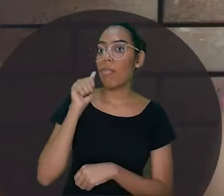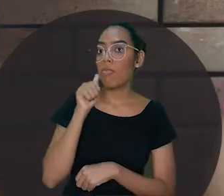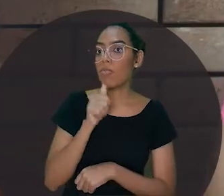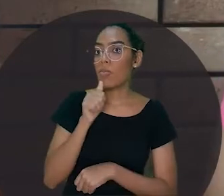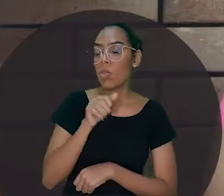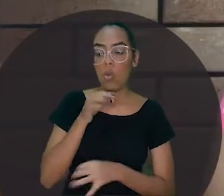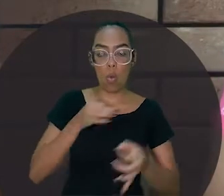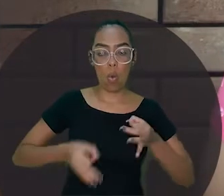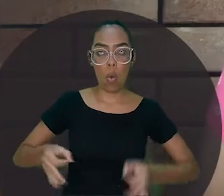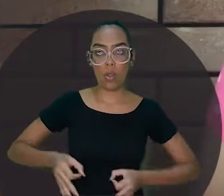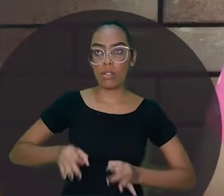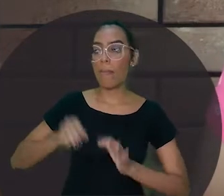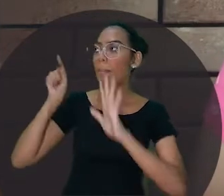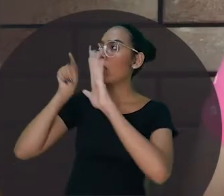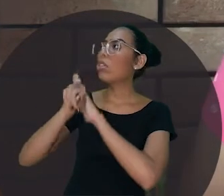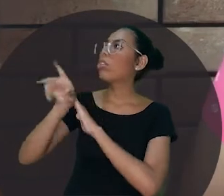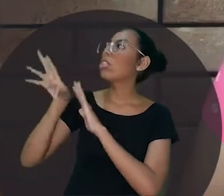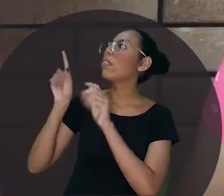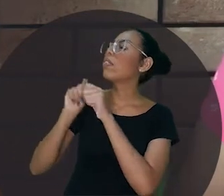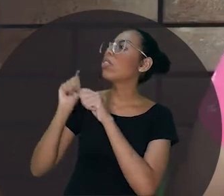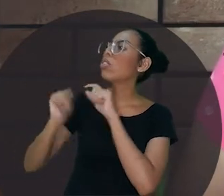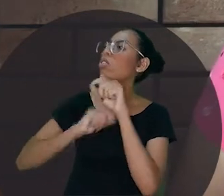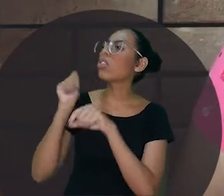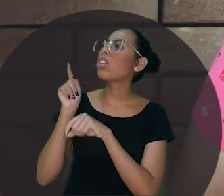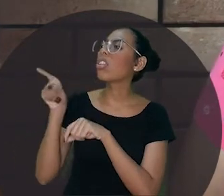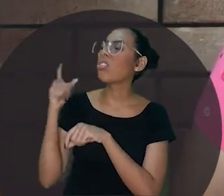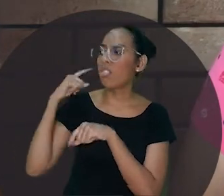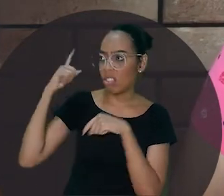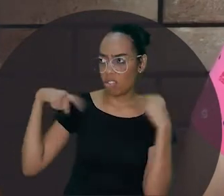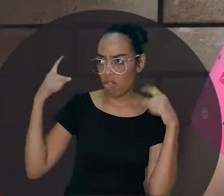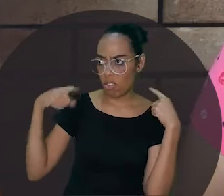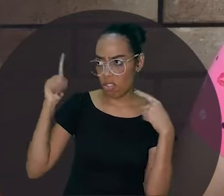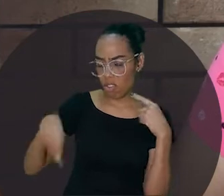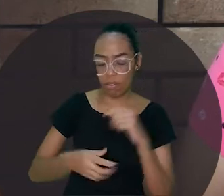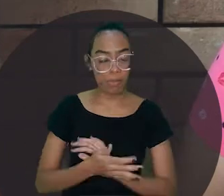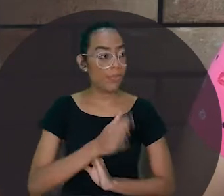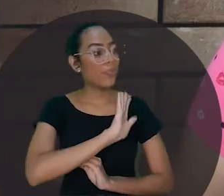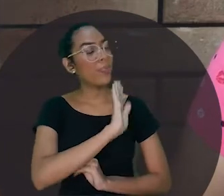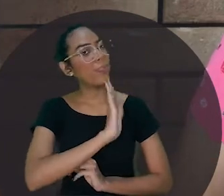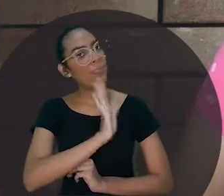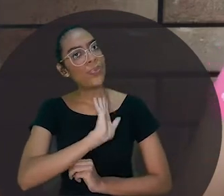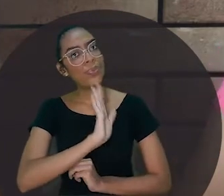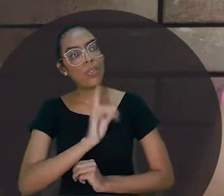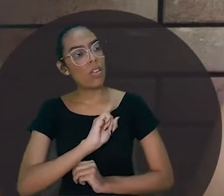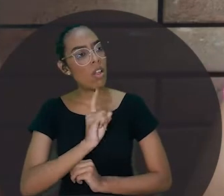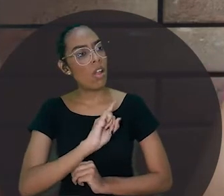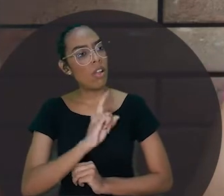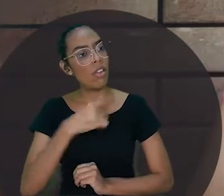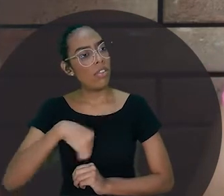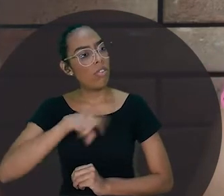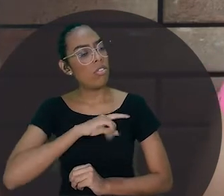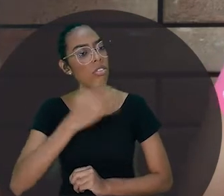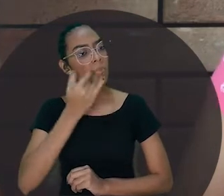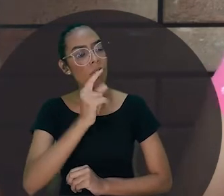chegou e falou. Ei, macaco, o está fazendo aí? Está se amarrando por um pê. Está ficando doida, é? Não, dona